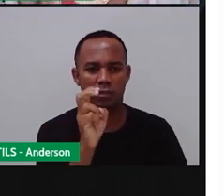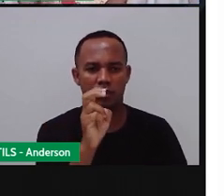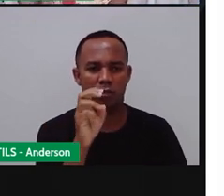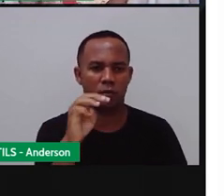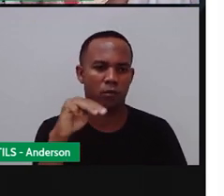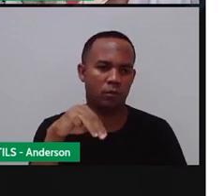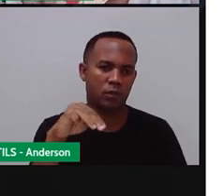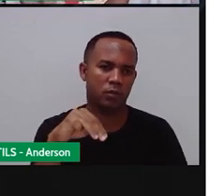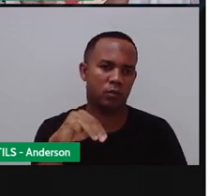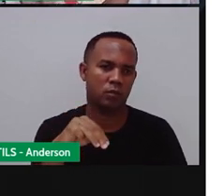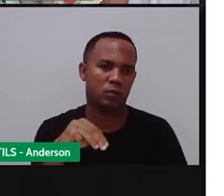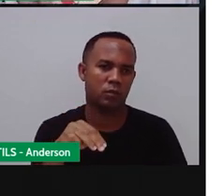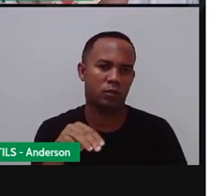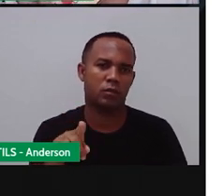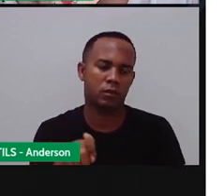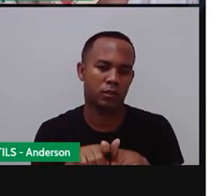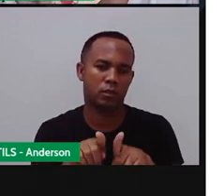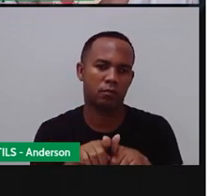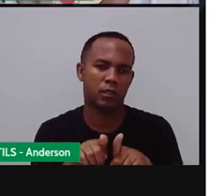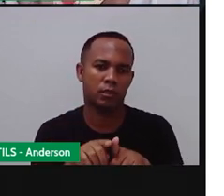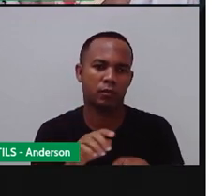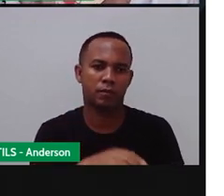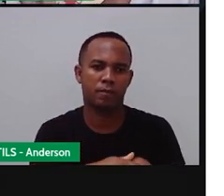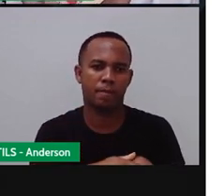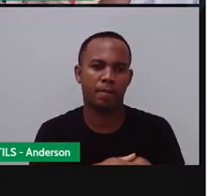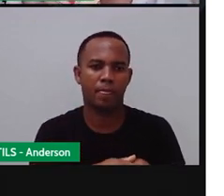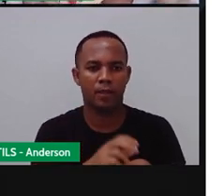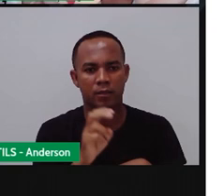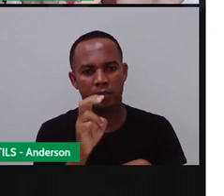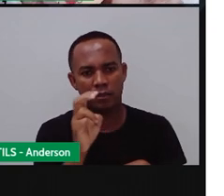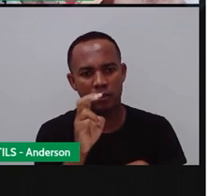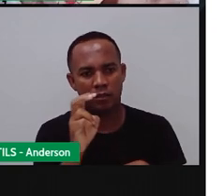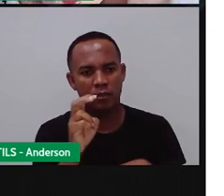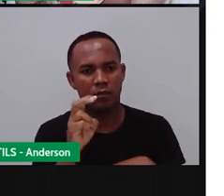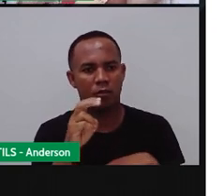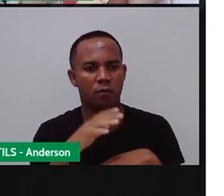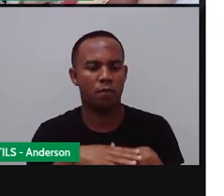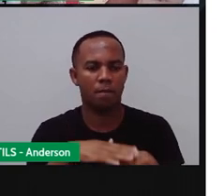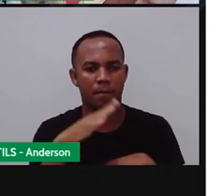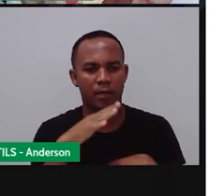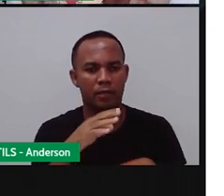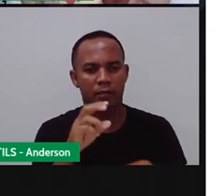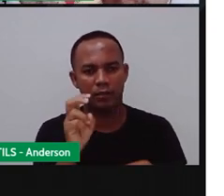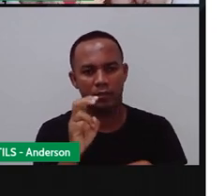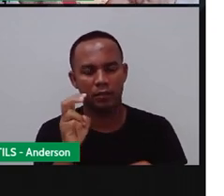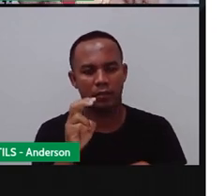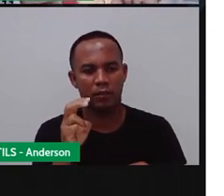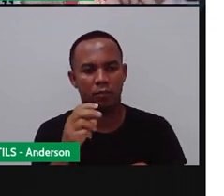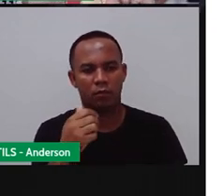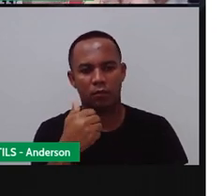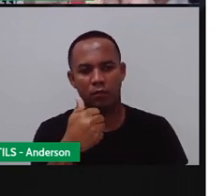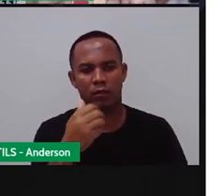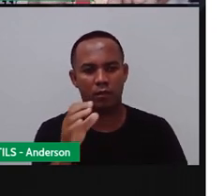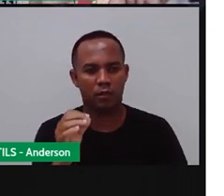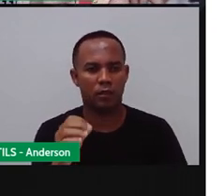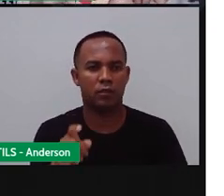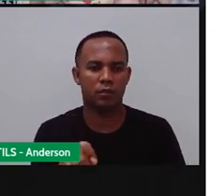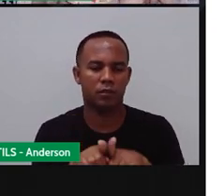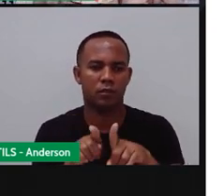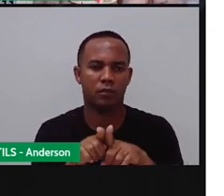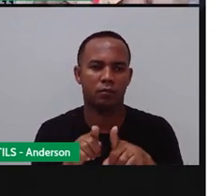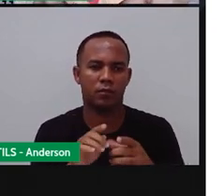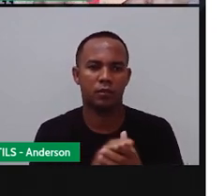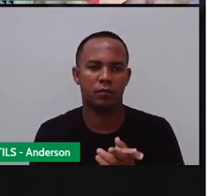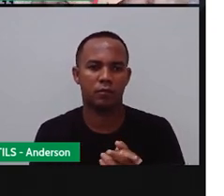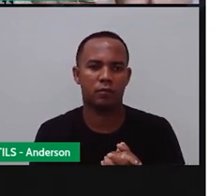E aí ela foi, ó. Cinco mais cinco, dez. Aí ela colocou mais cinco, deu quinze. E aí ela chegou aqui no quatro, ó,